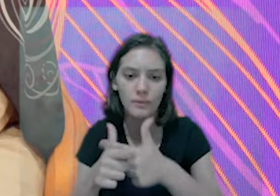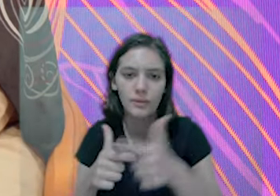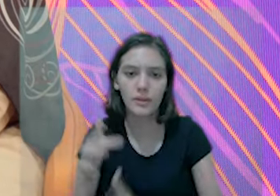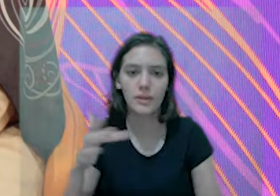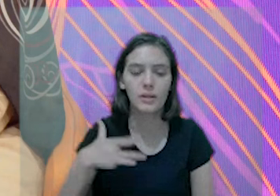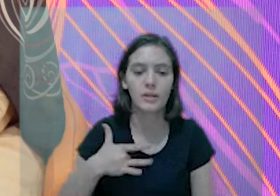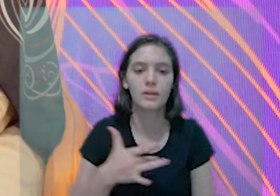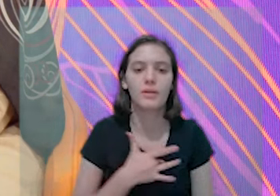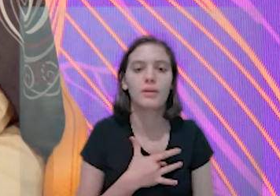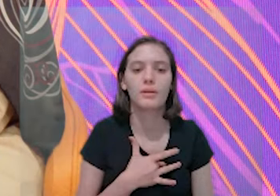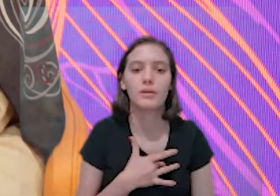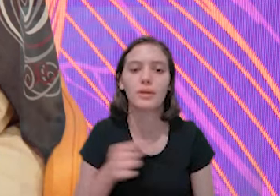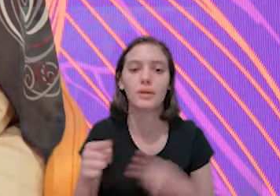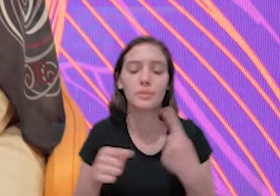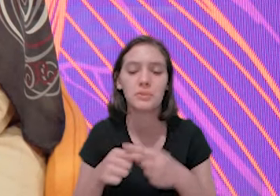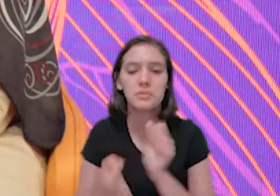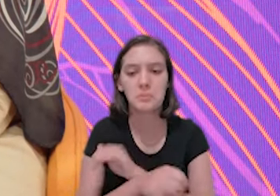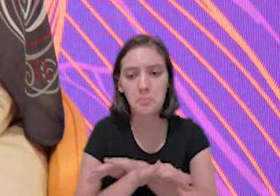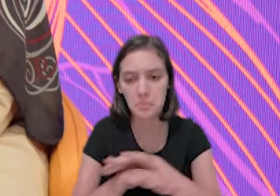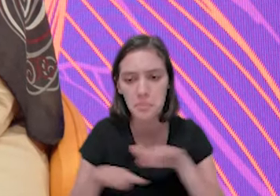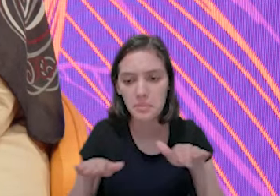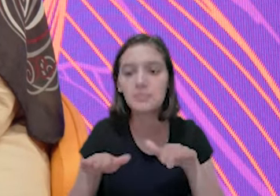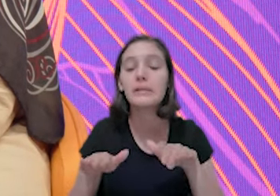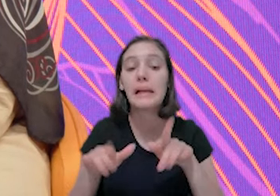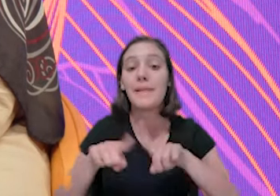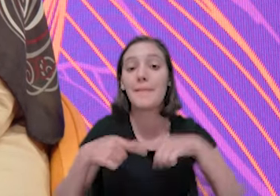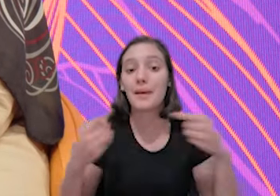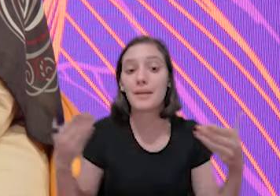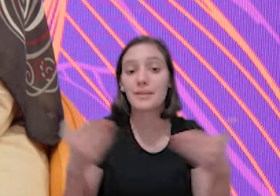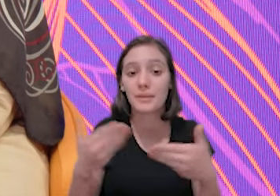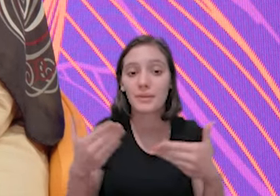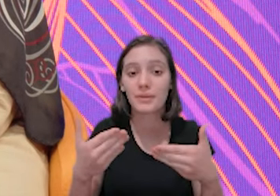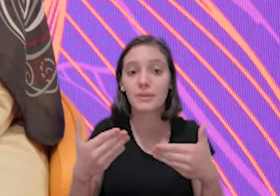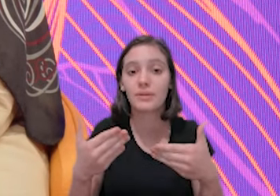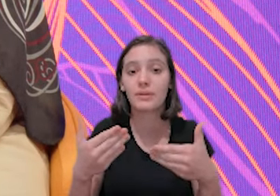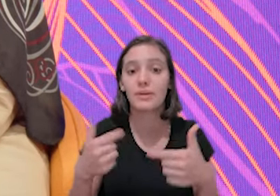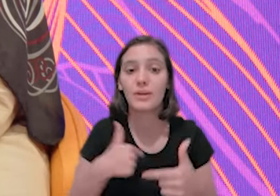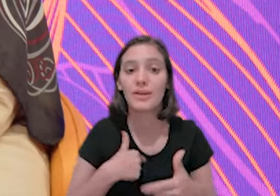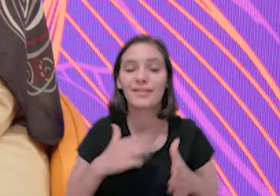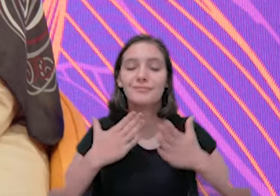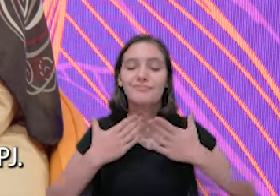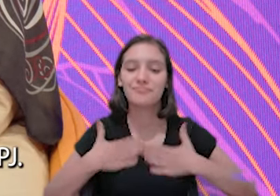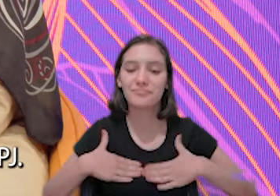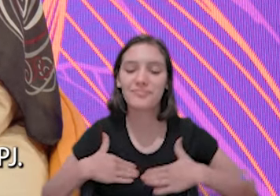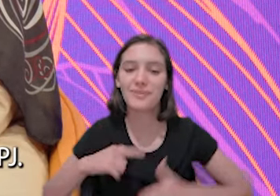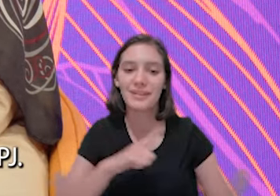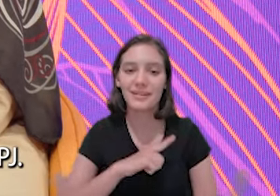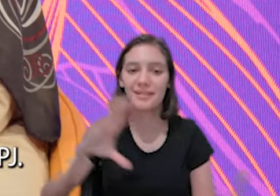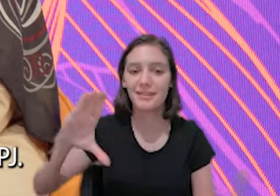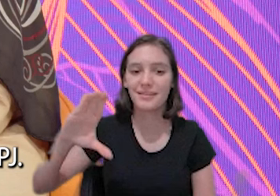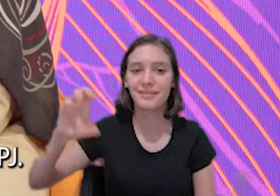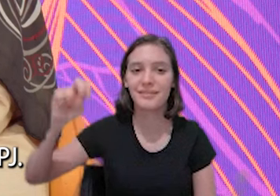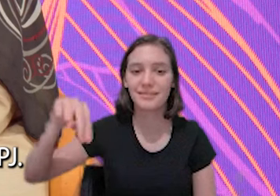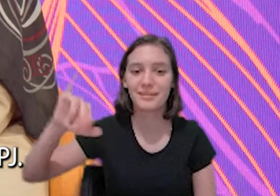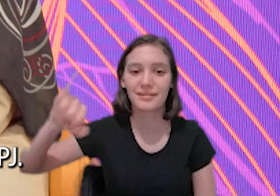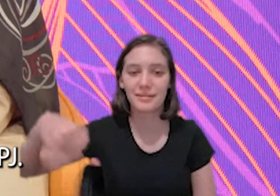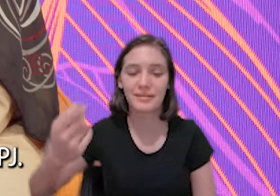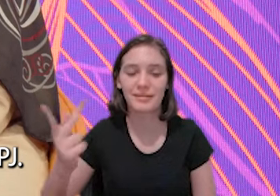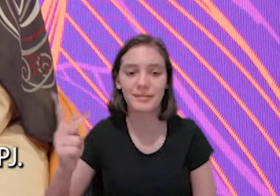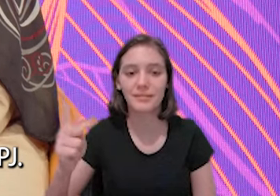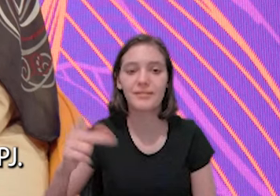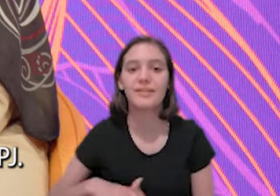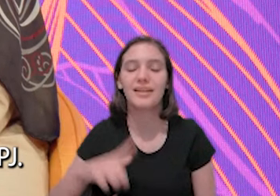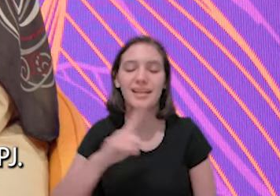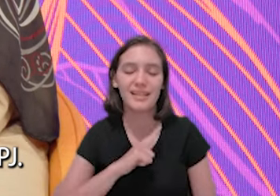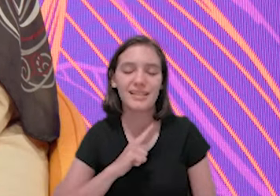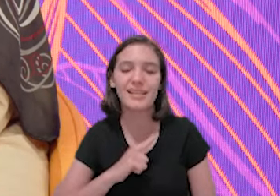porque tem um problema de saúde, por isso parei feira, mas agora eu estou tranquila, ok? Eu tenho